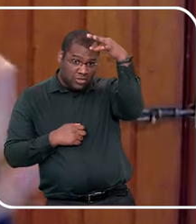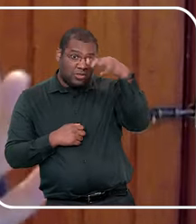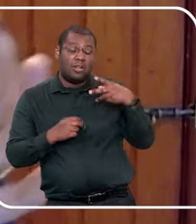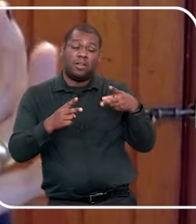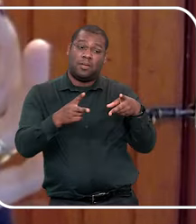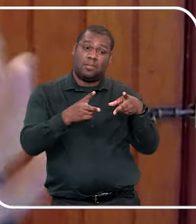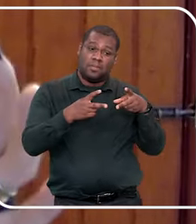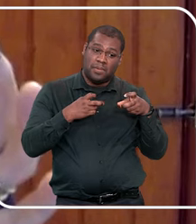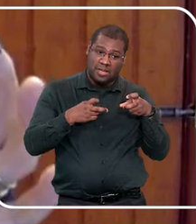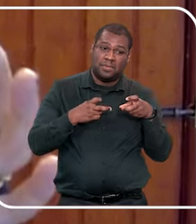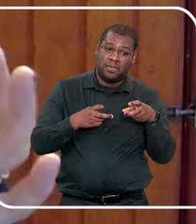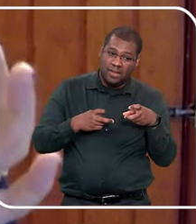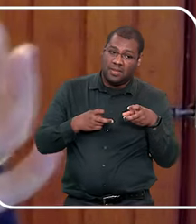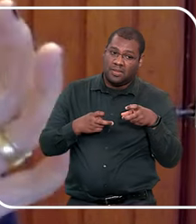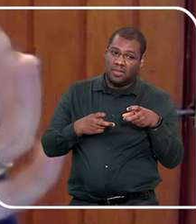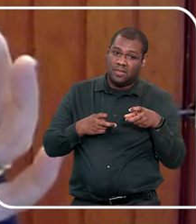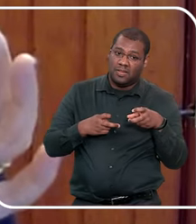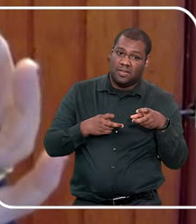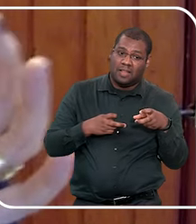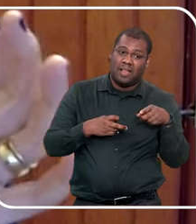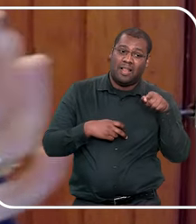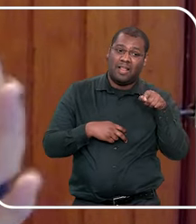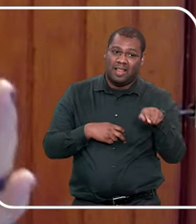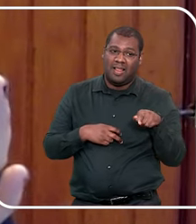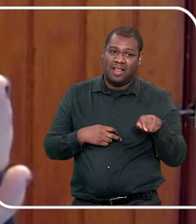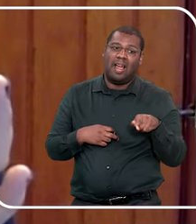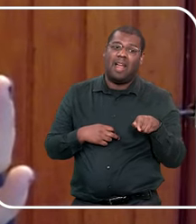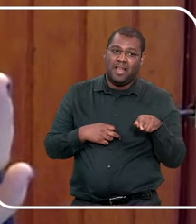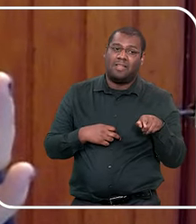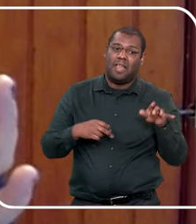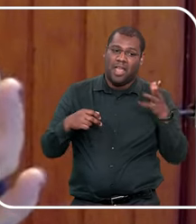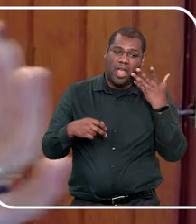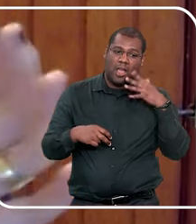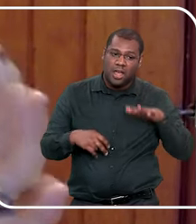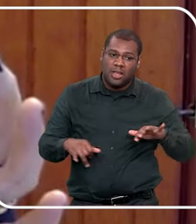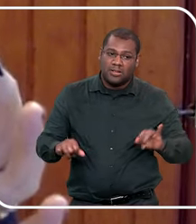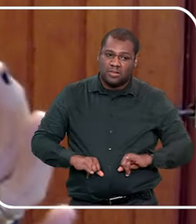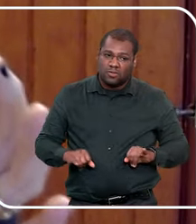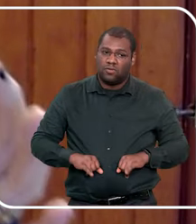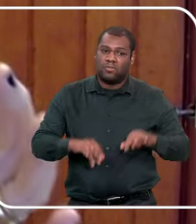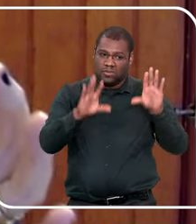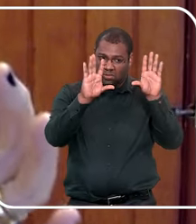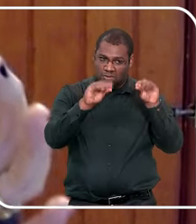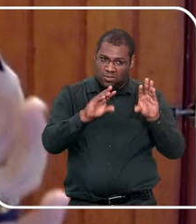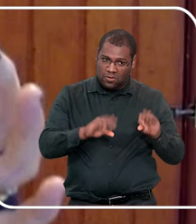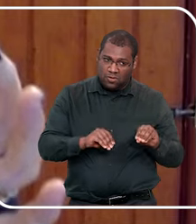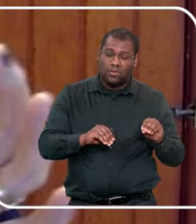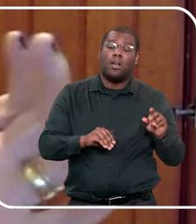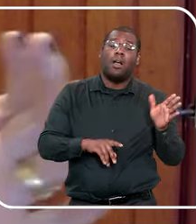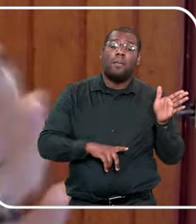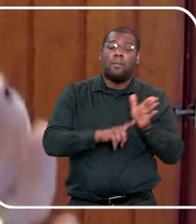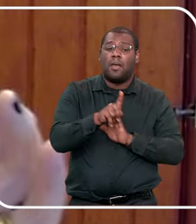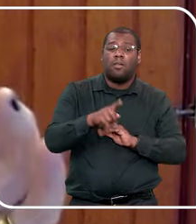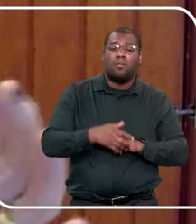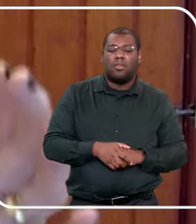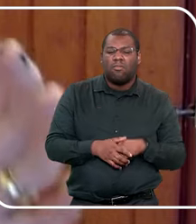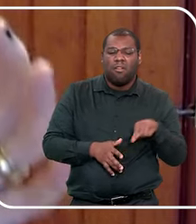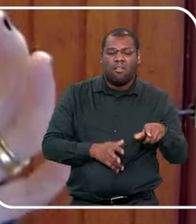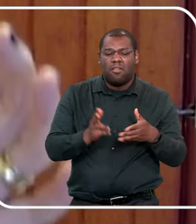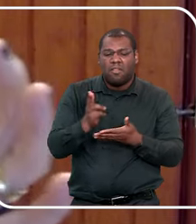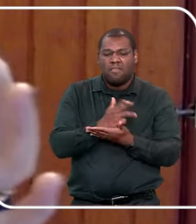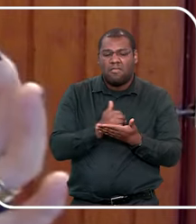normalmente, é sinal de abuso sexual, aí, eu, a gente não pode revitimizar uma criança, e nem induzir,